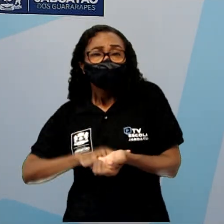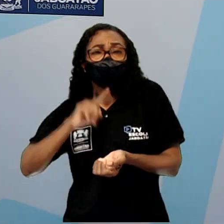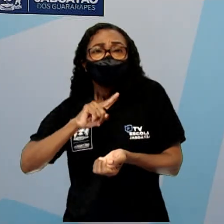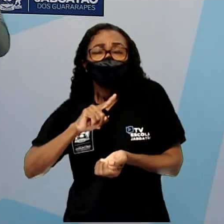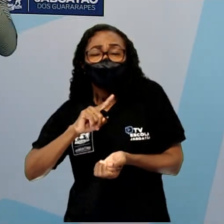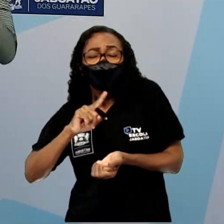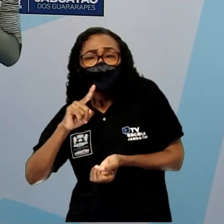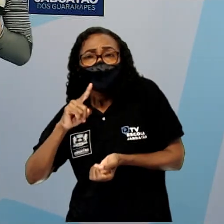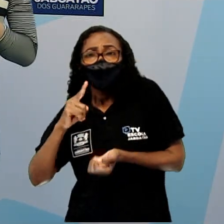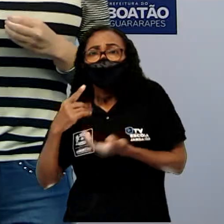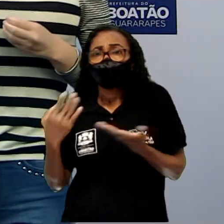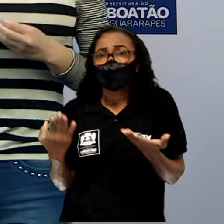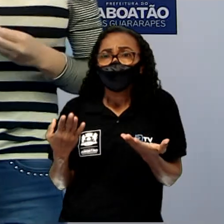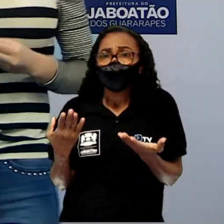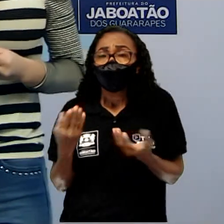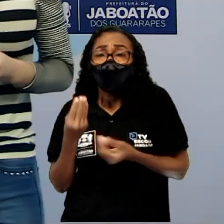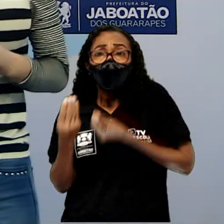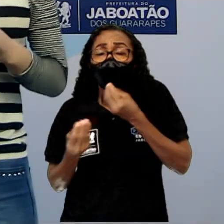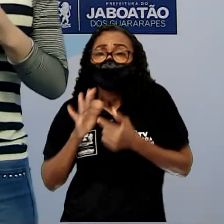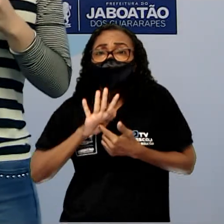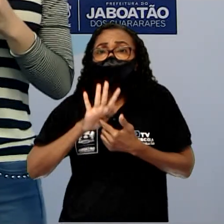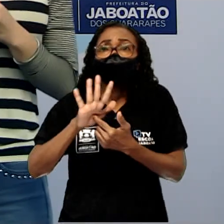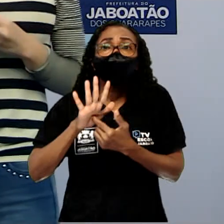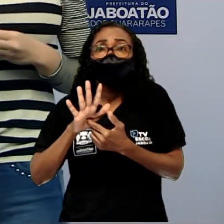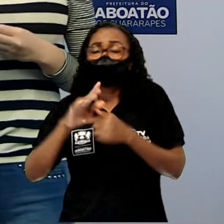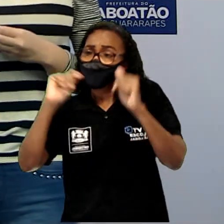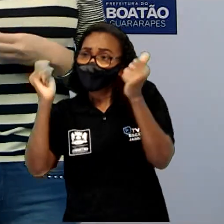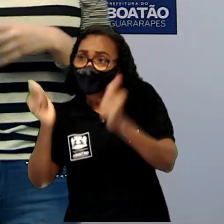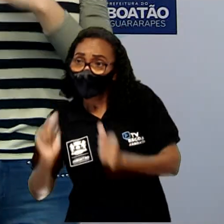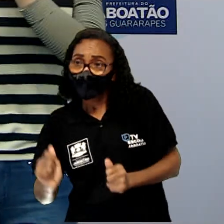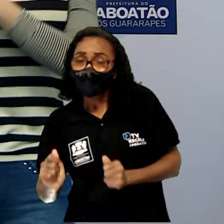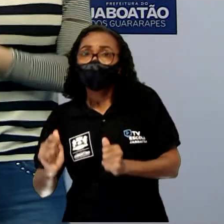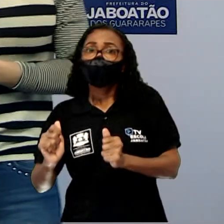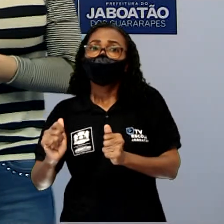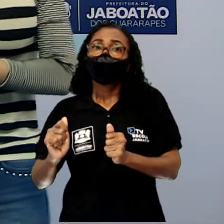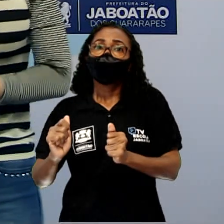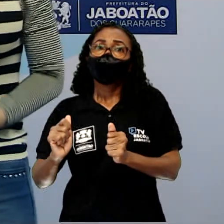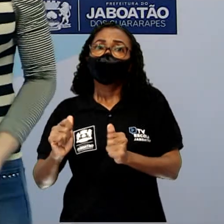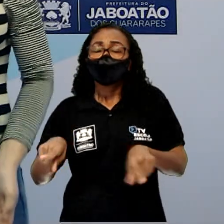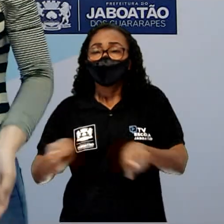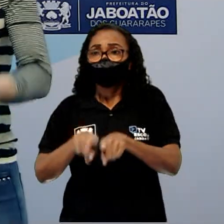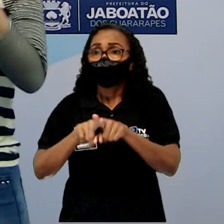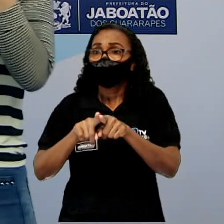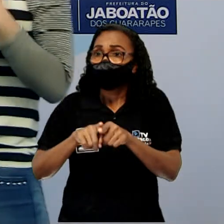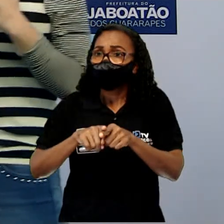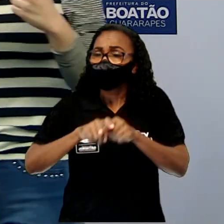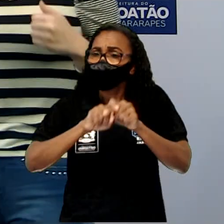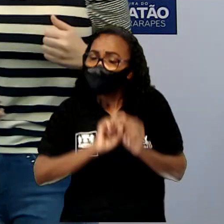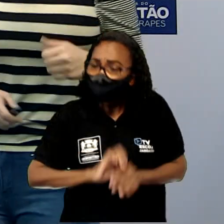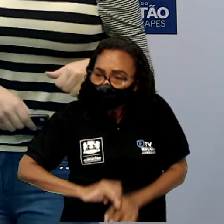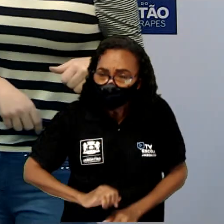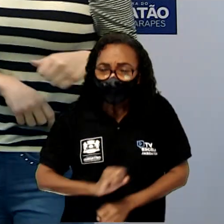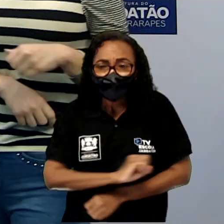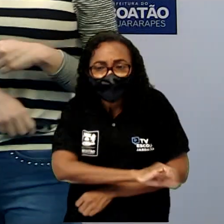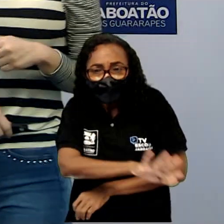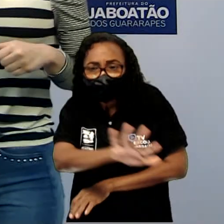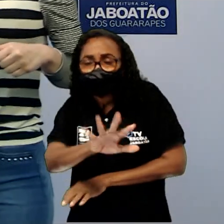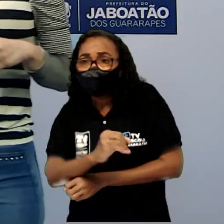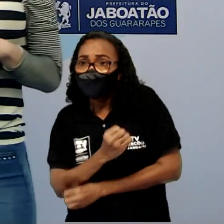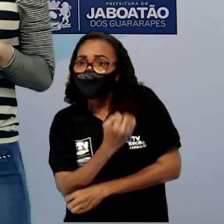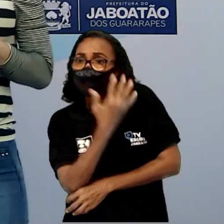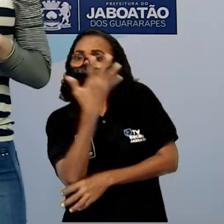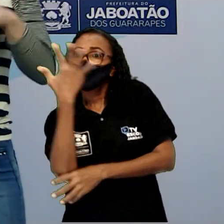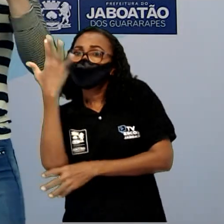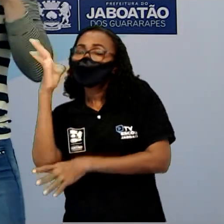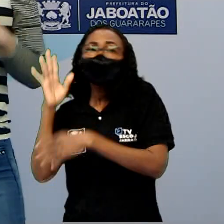aula anterior, mas também em outras artes. Pode estar, inclusive, na própria natureza. Tudo bem? Tenho certeza que